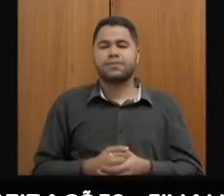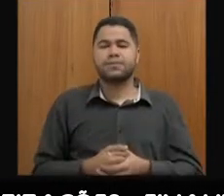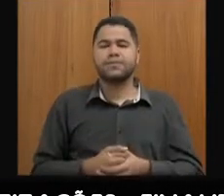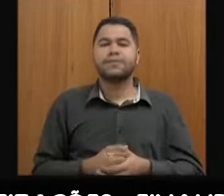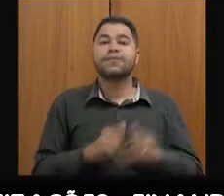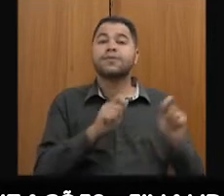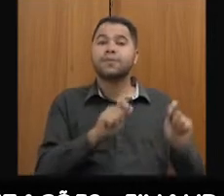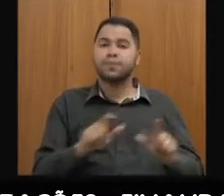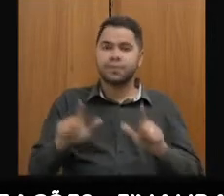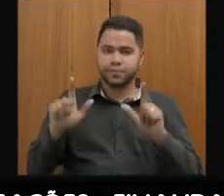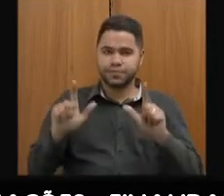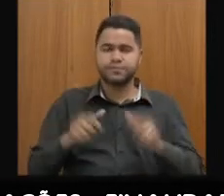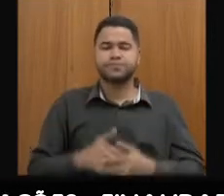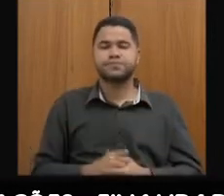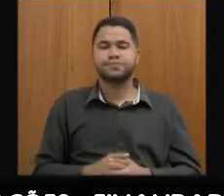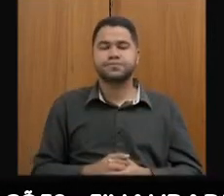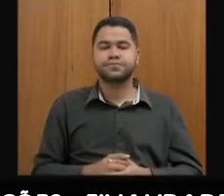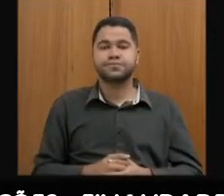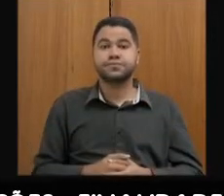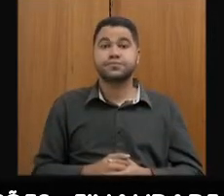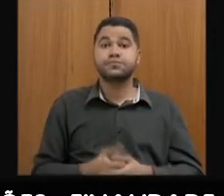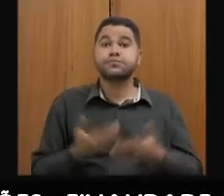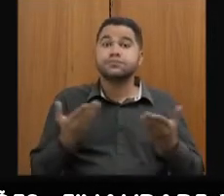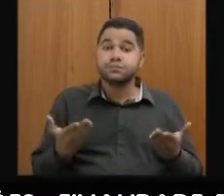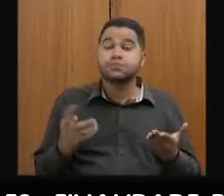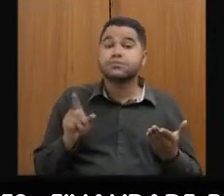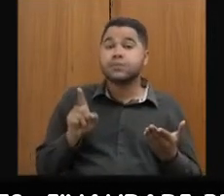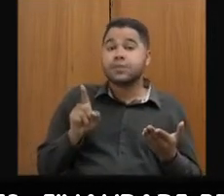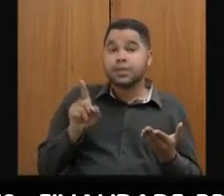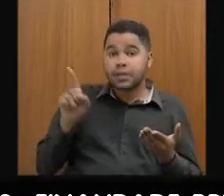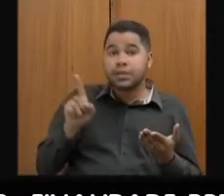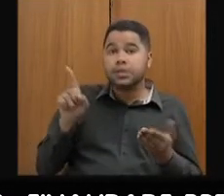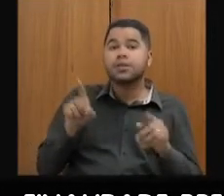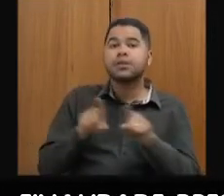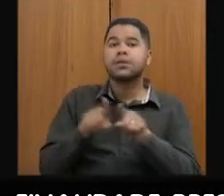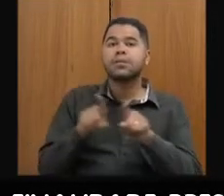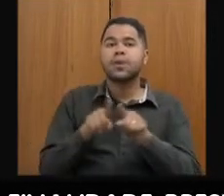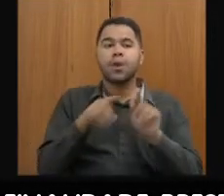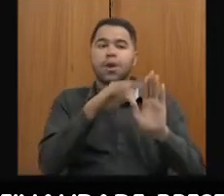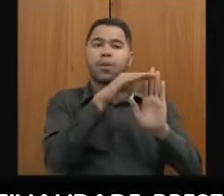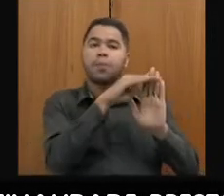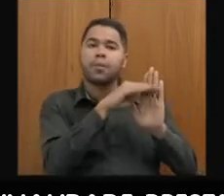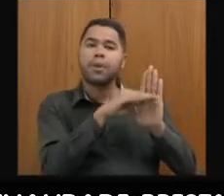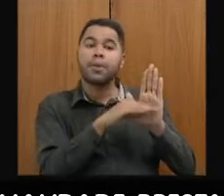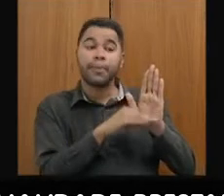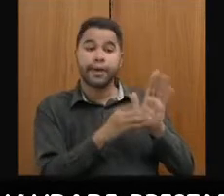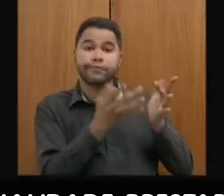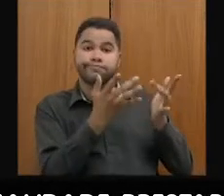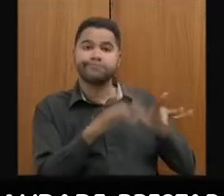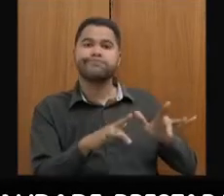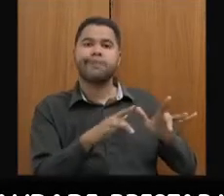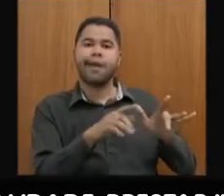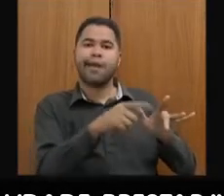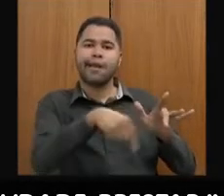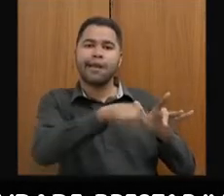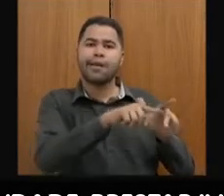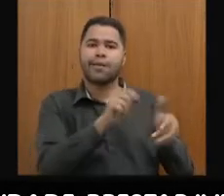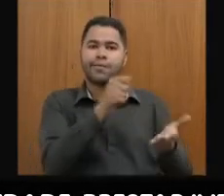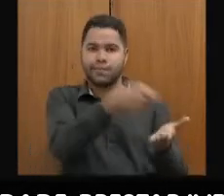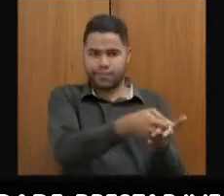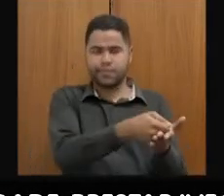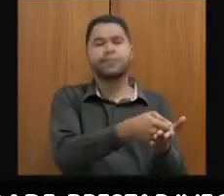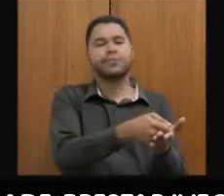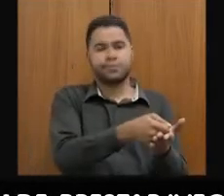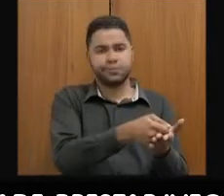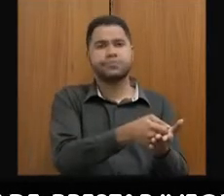Próximo, por favor. Bom, e aqui também é uma linha de comportamento de restos a pagar, em que